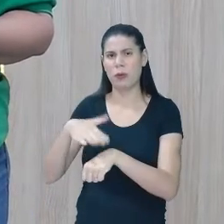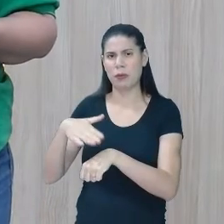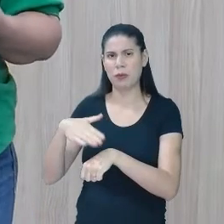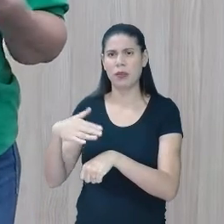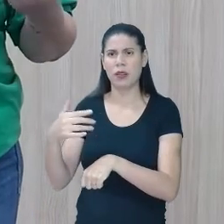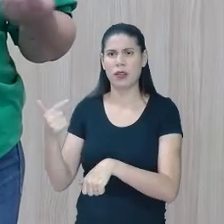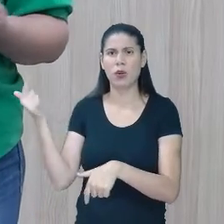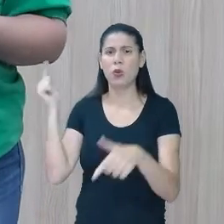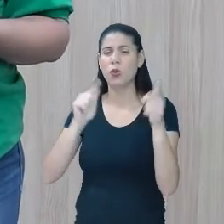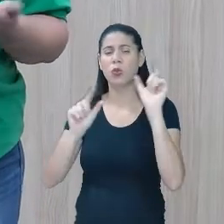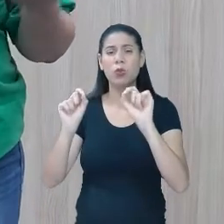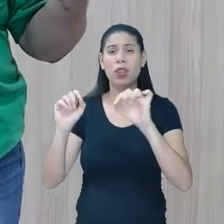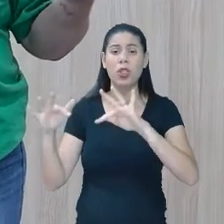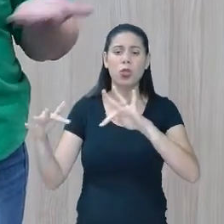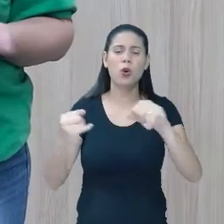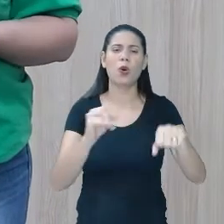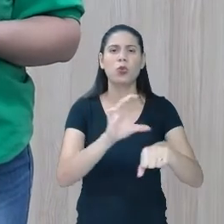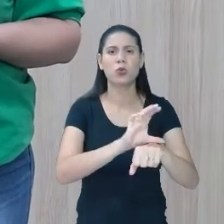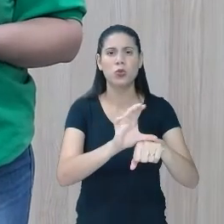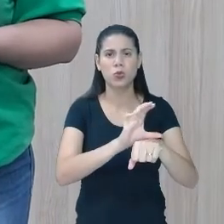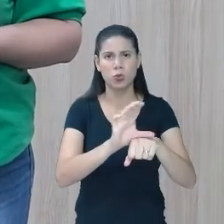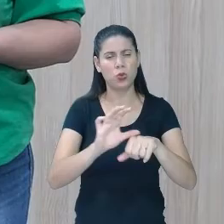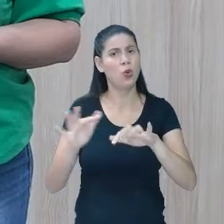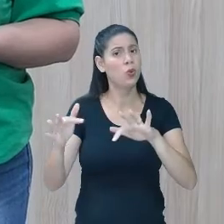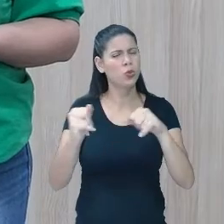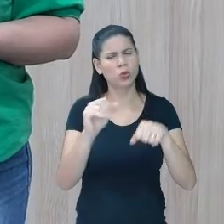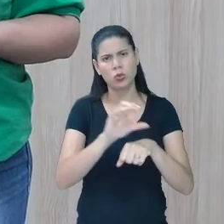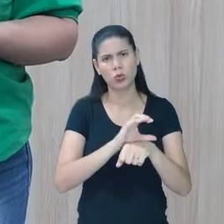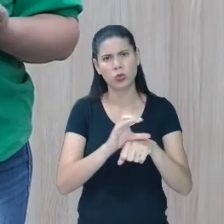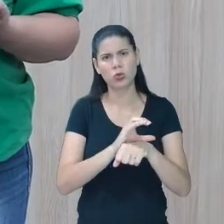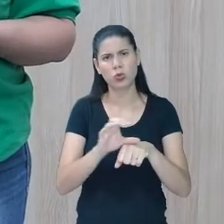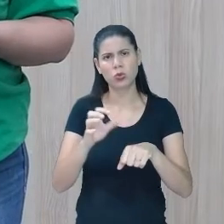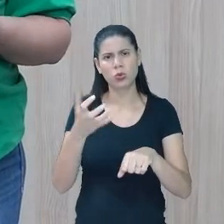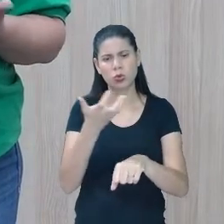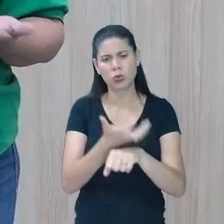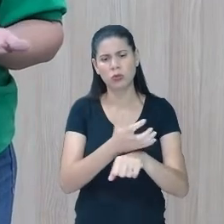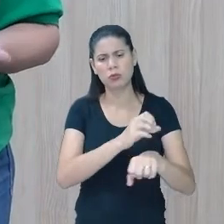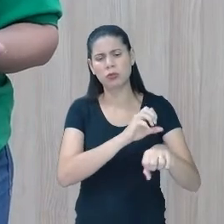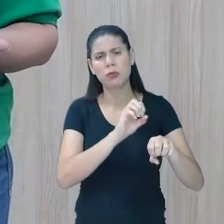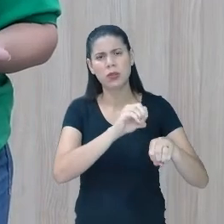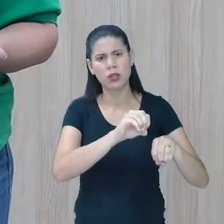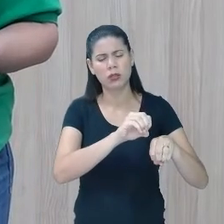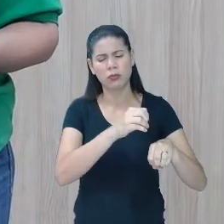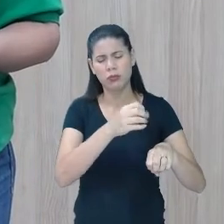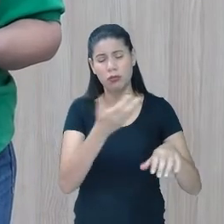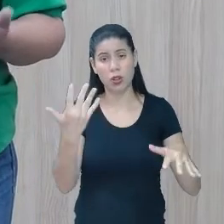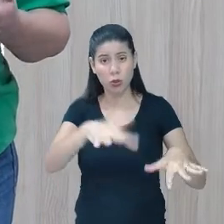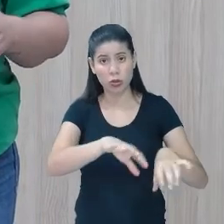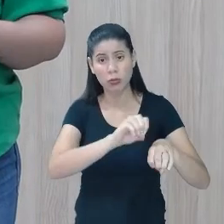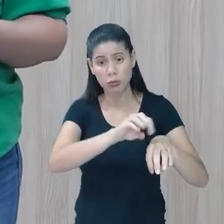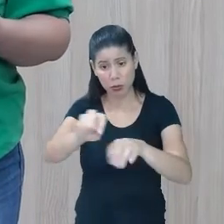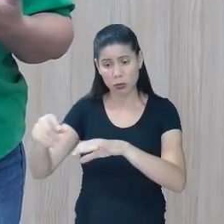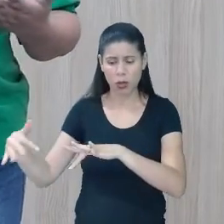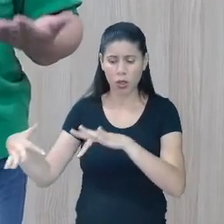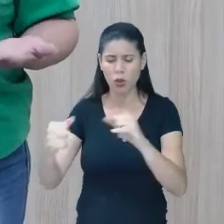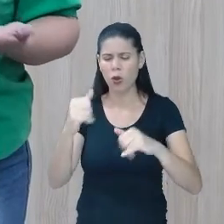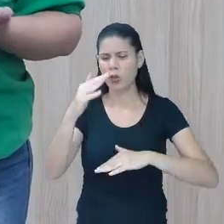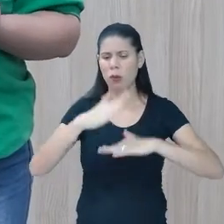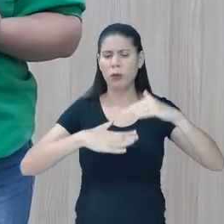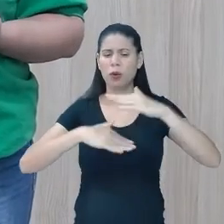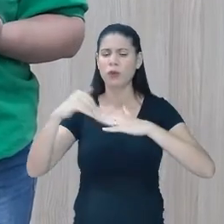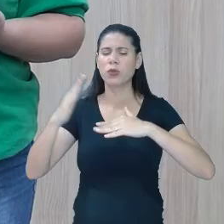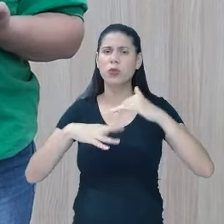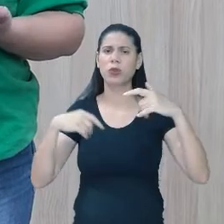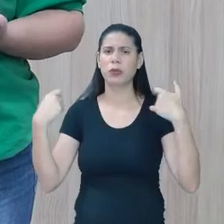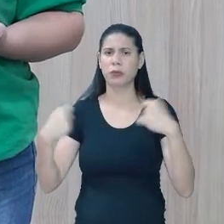Alcançar todos os cursos de formação, como eu falei no início. Não só para a formação de professores. Todos os profissionais